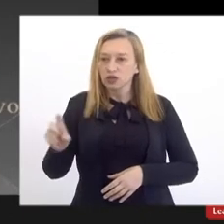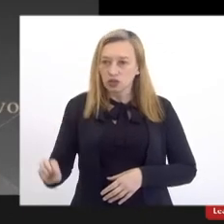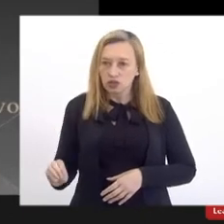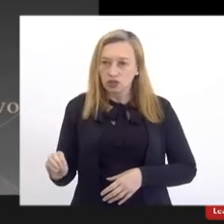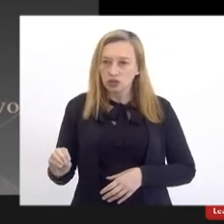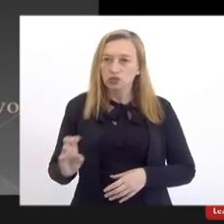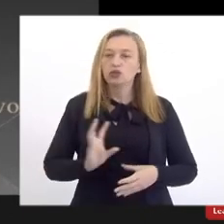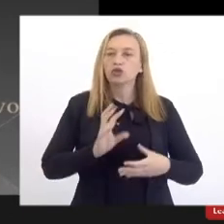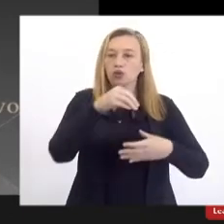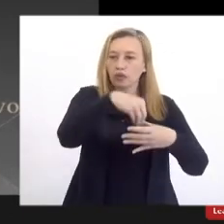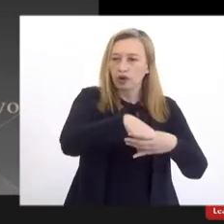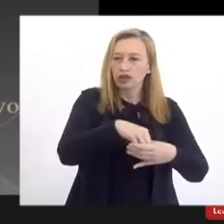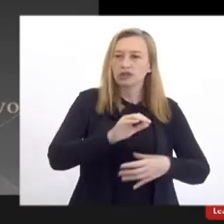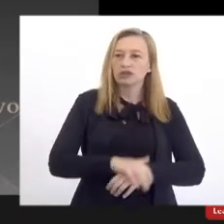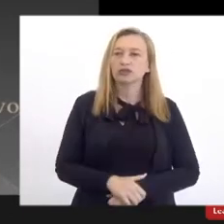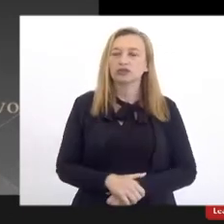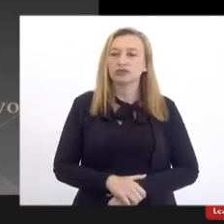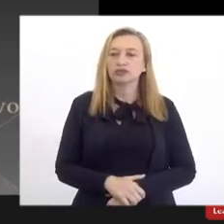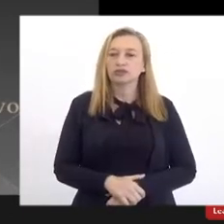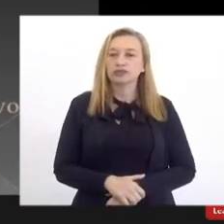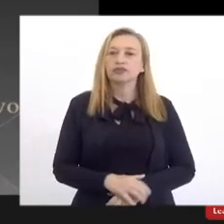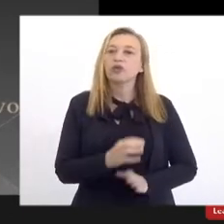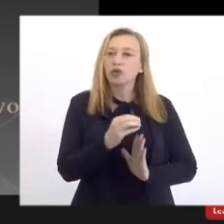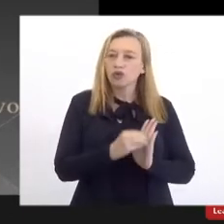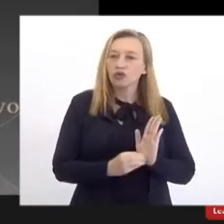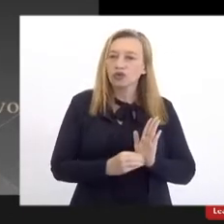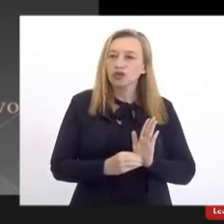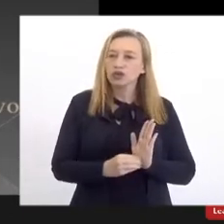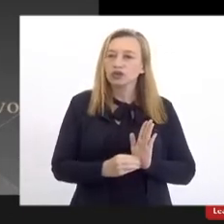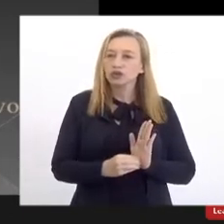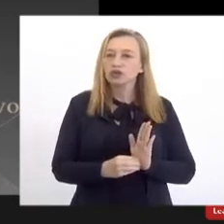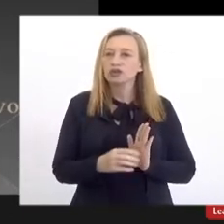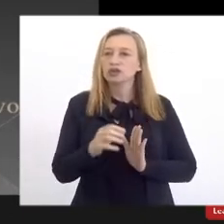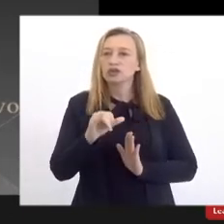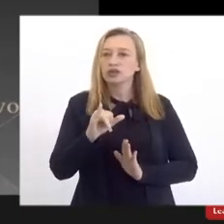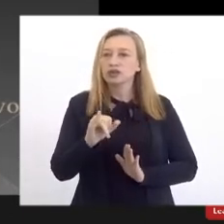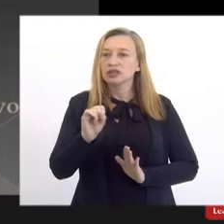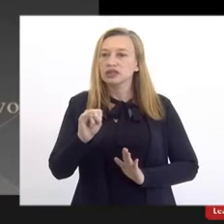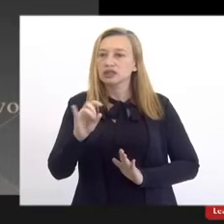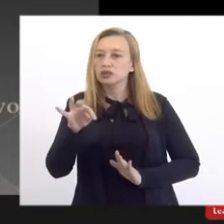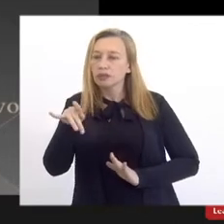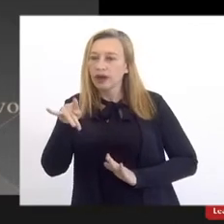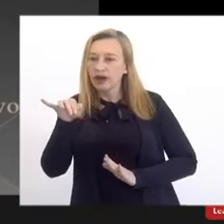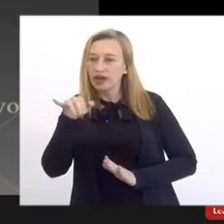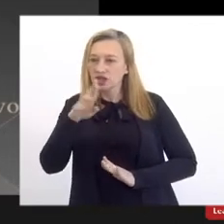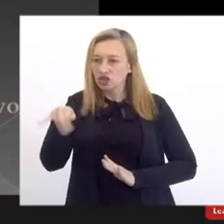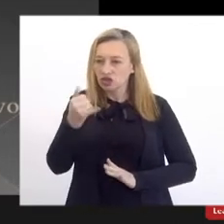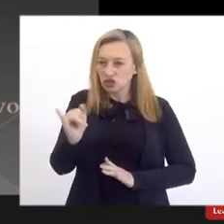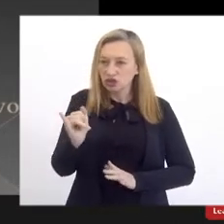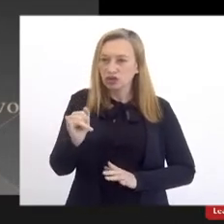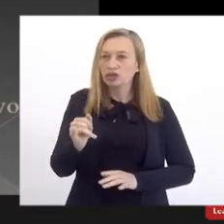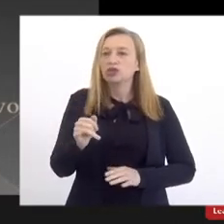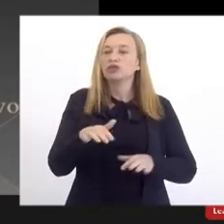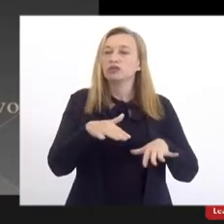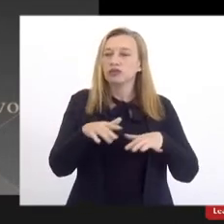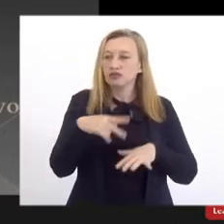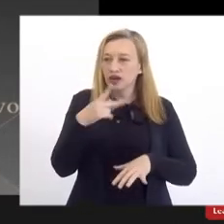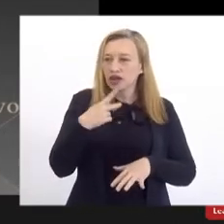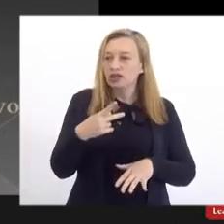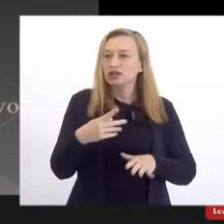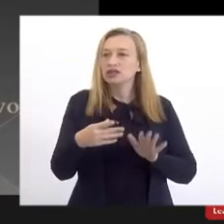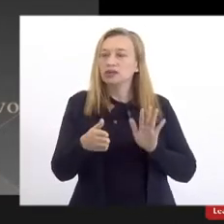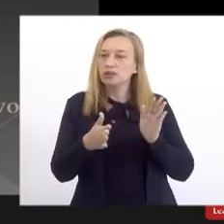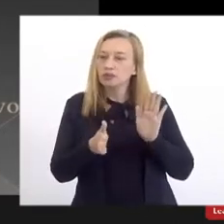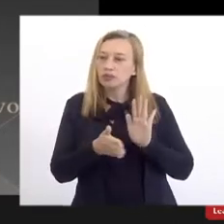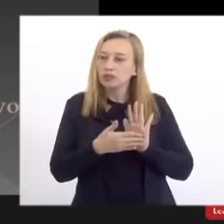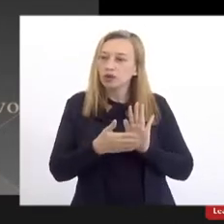incorporação. O ofício do Cinto Pérgido de 2021 também, manifestando a aprovação da proposta da